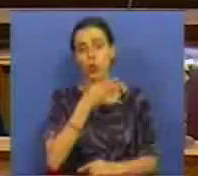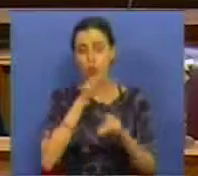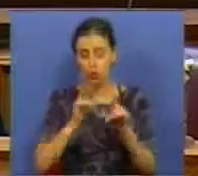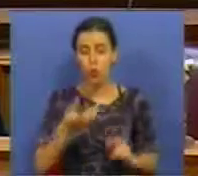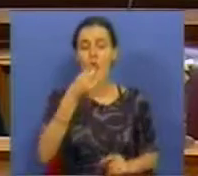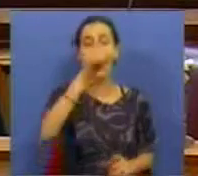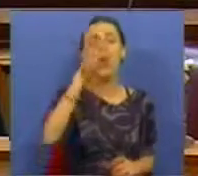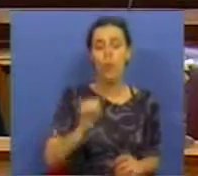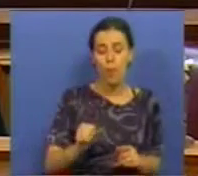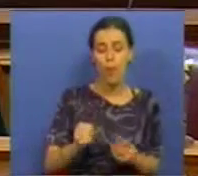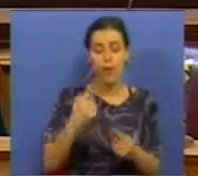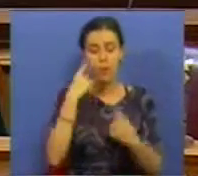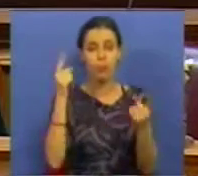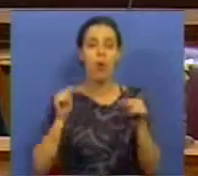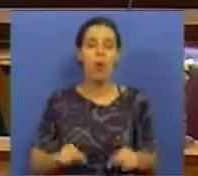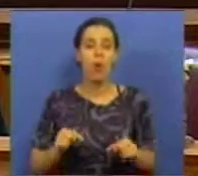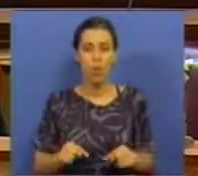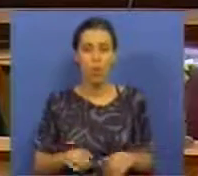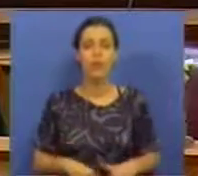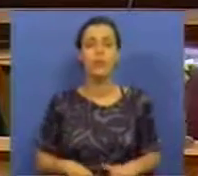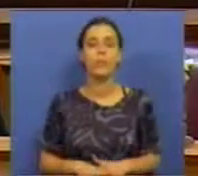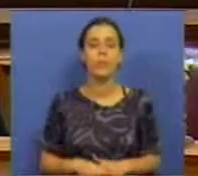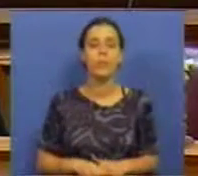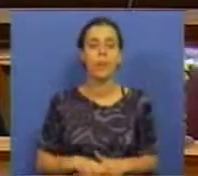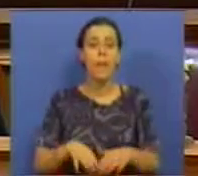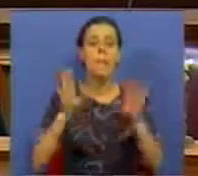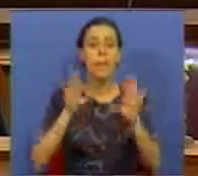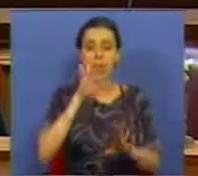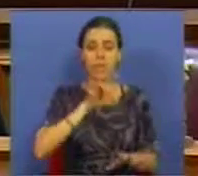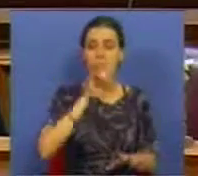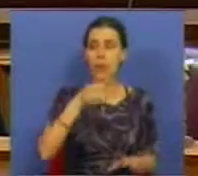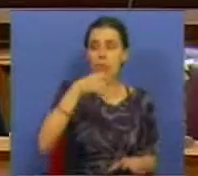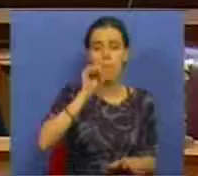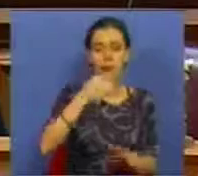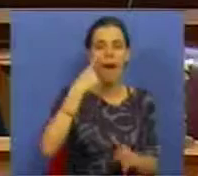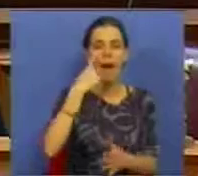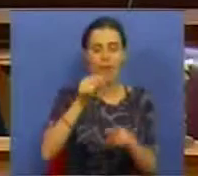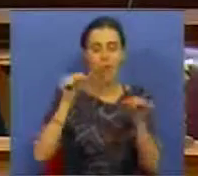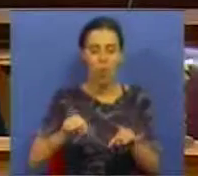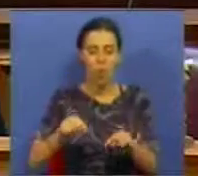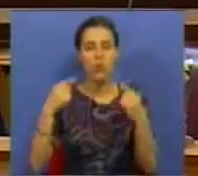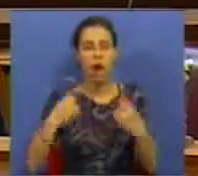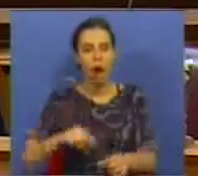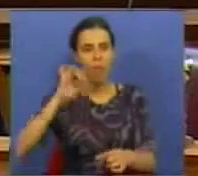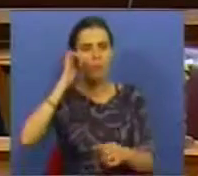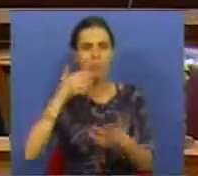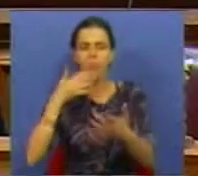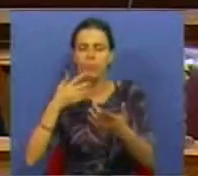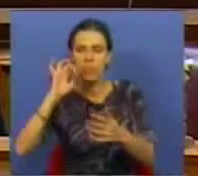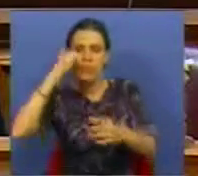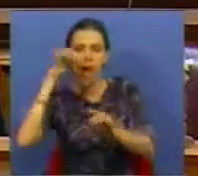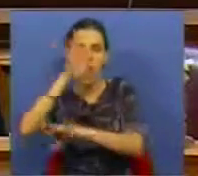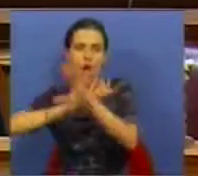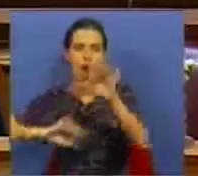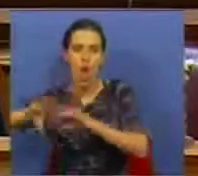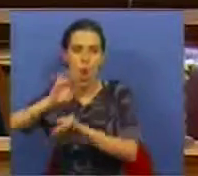que o Partido Socialista apresenta hoje. Mas se o Partido Socialista reconhece que existe hoje um ataque especulativo ao euro